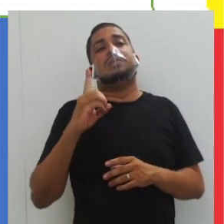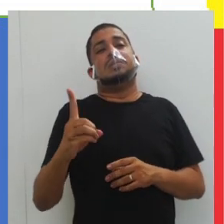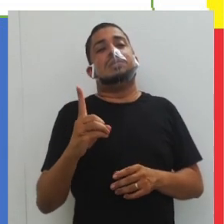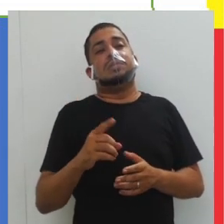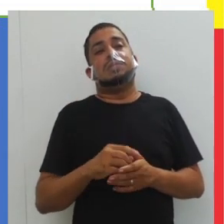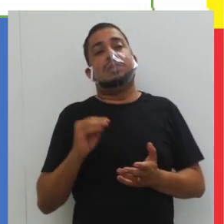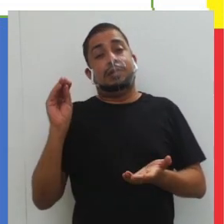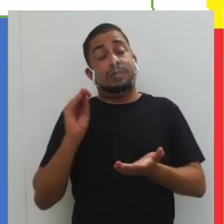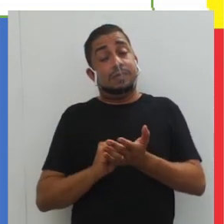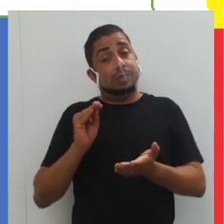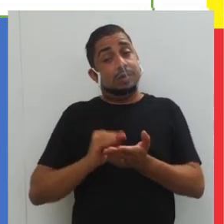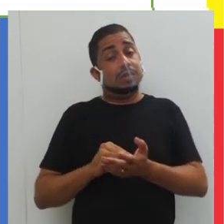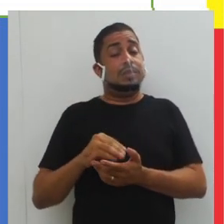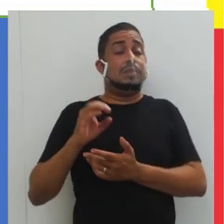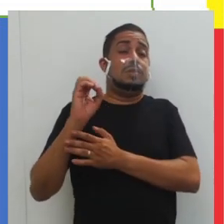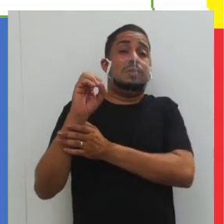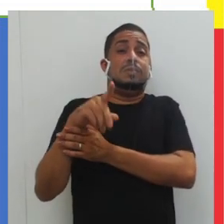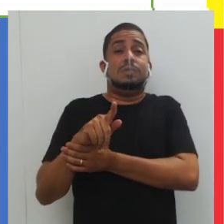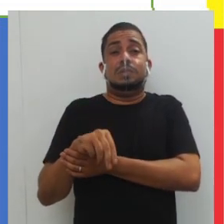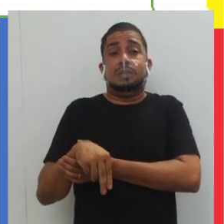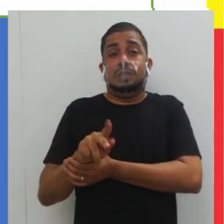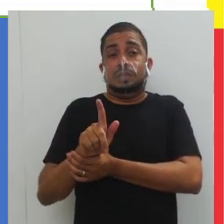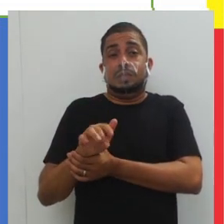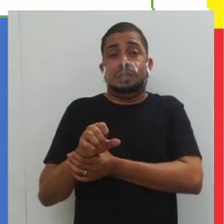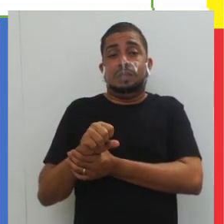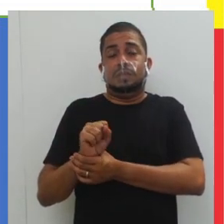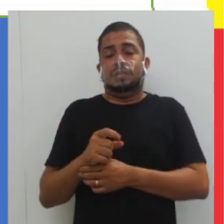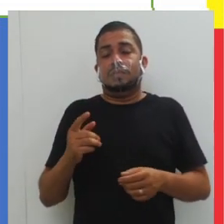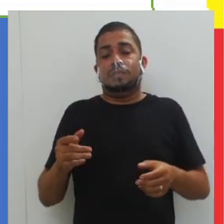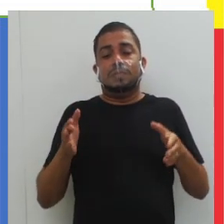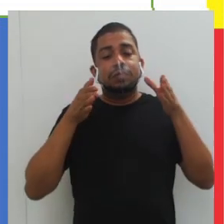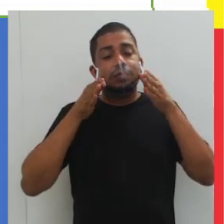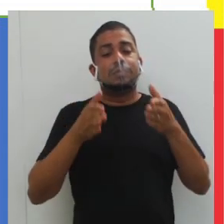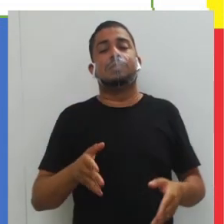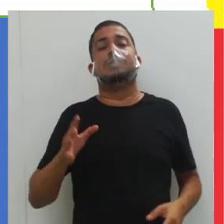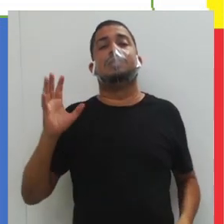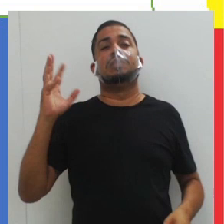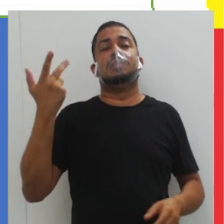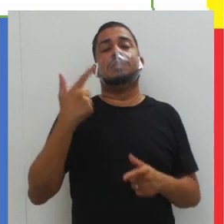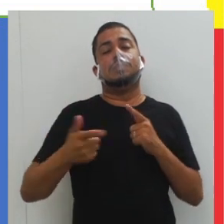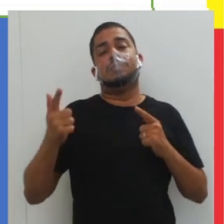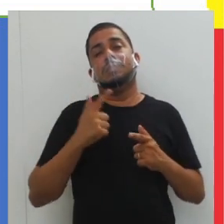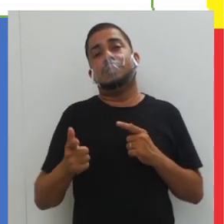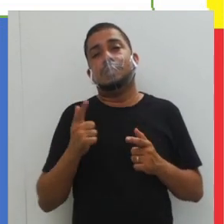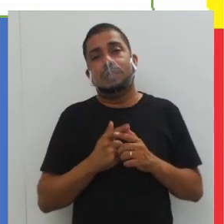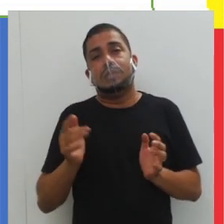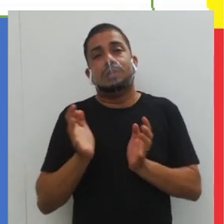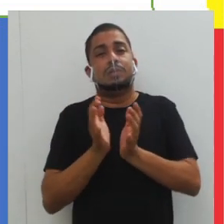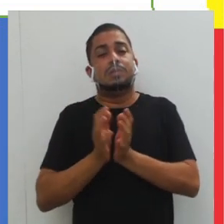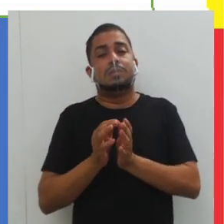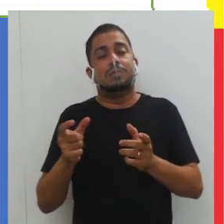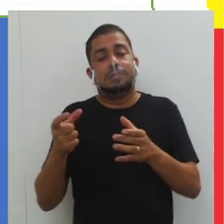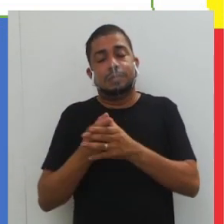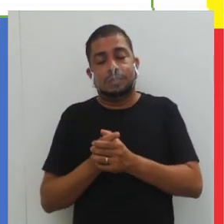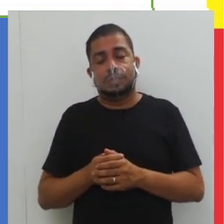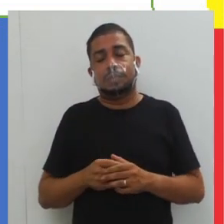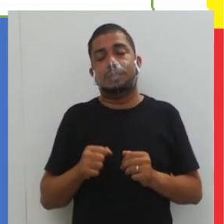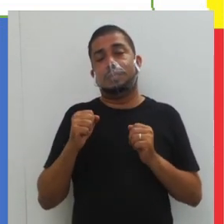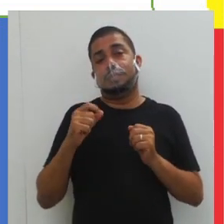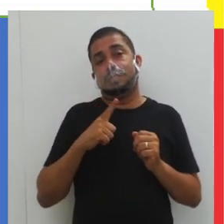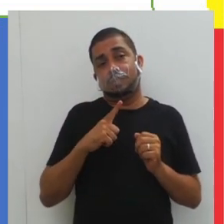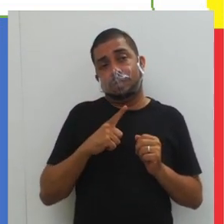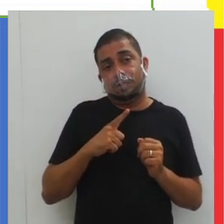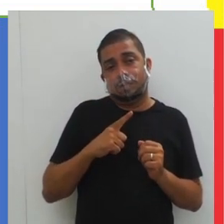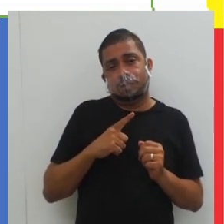a falta de ONGs que se voltem para a resolução dos problemas que os grupos minoritários